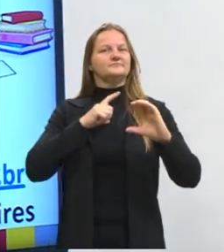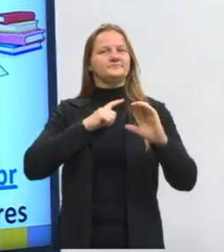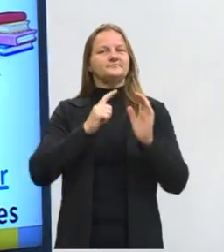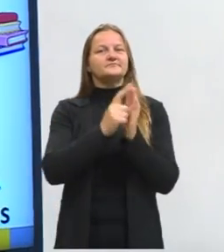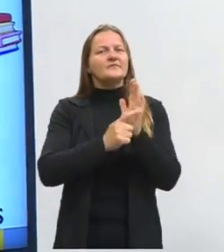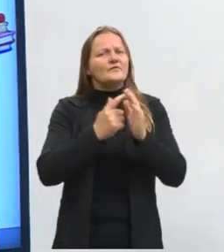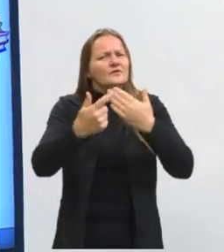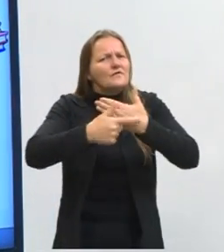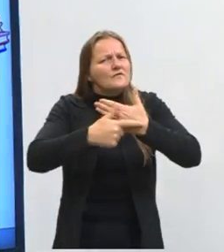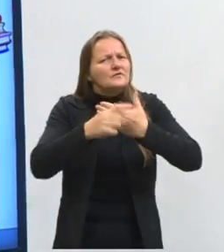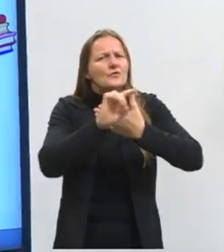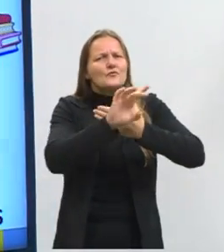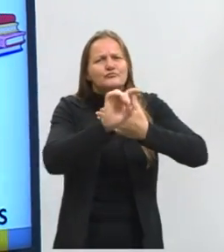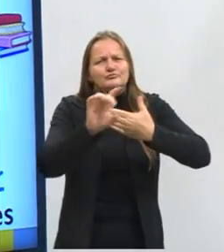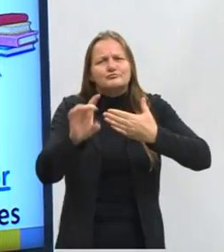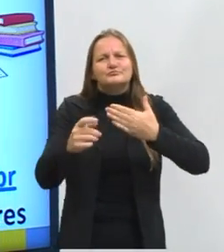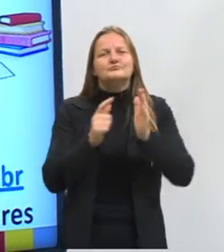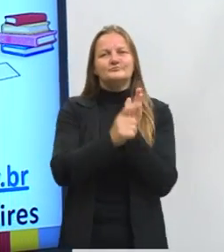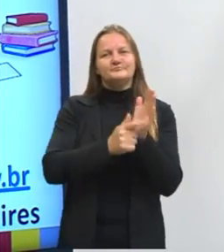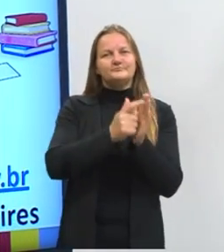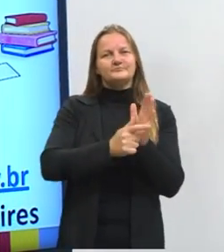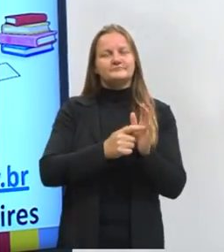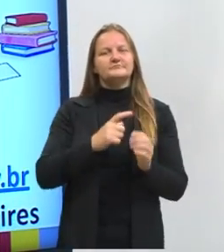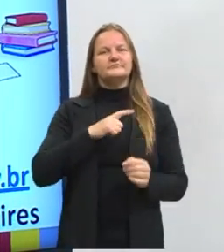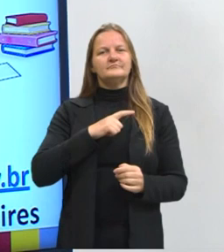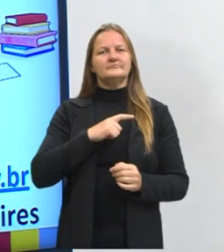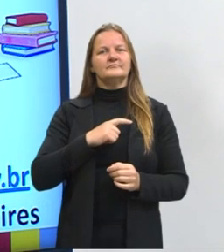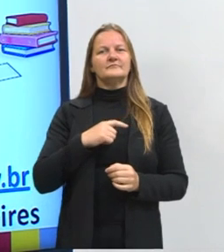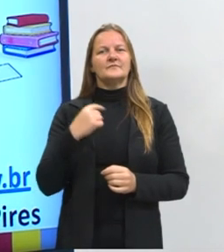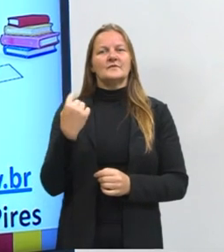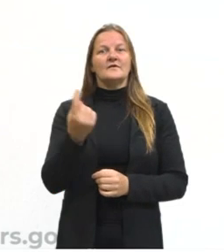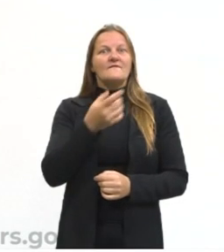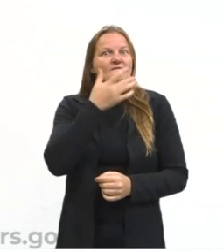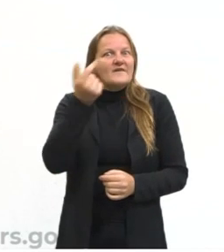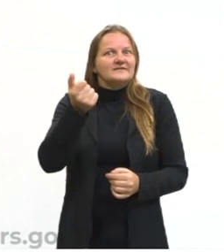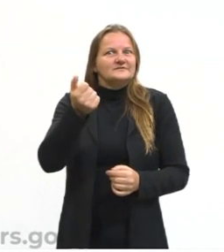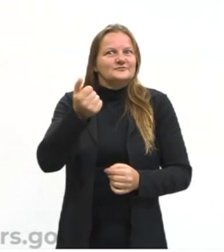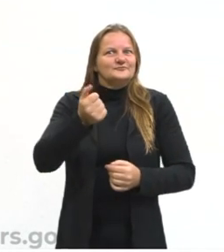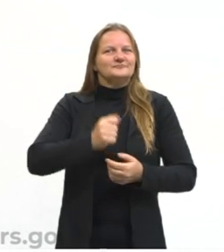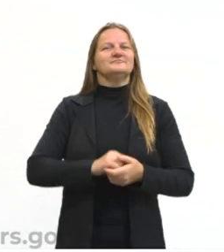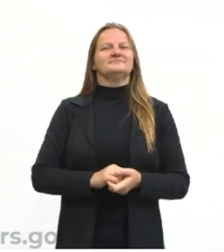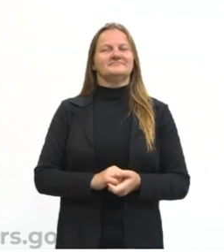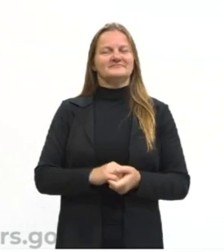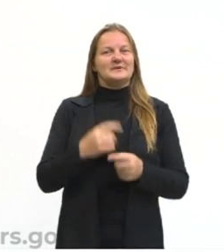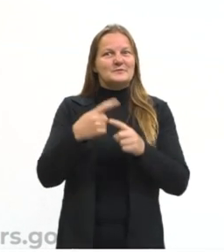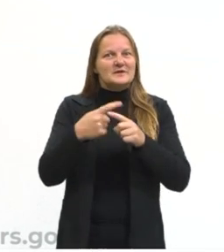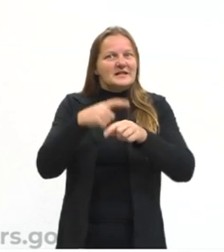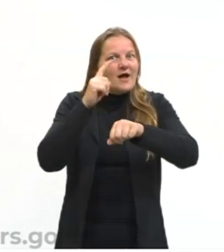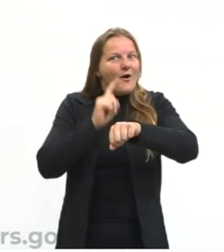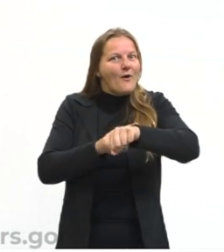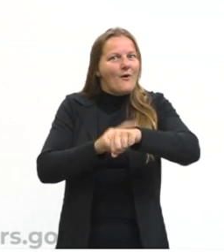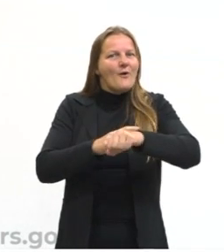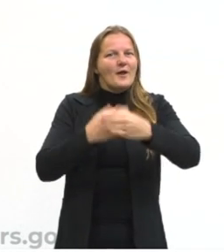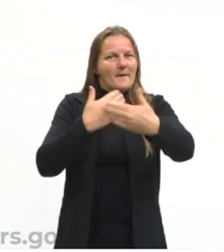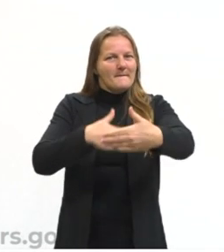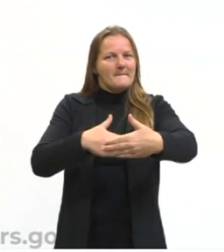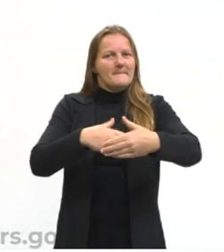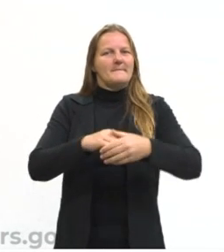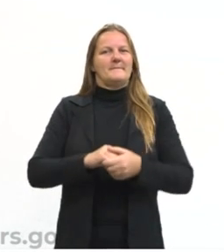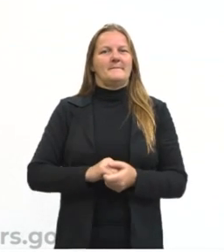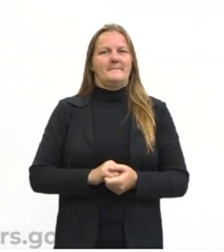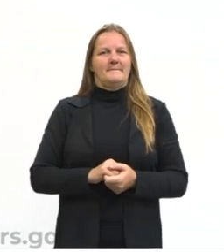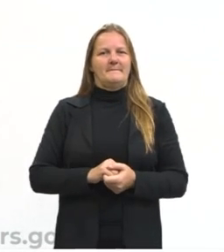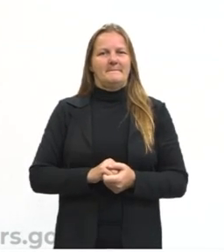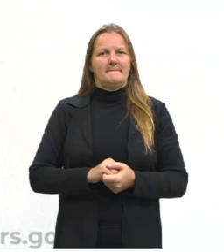a função de cada gênero, fica mais fácil para a realização